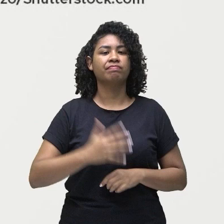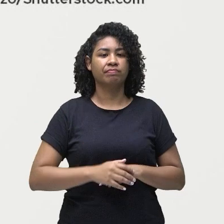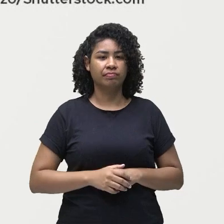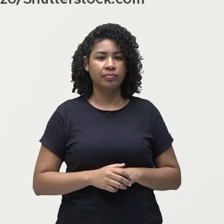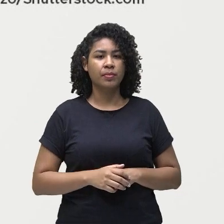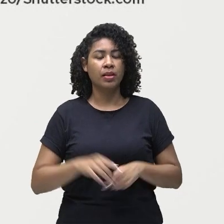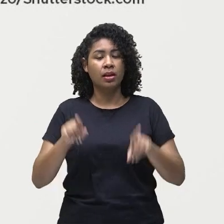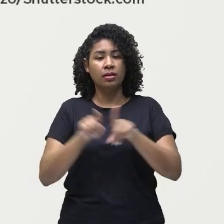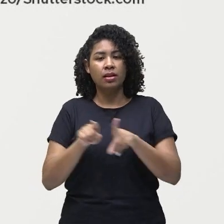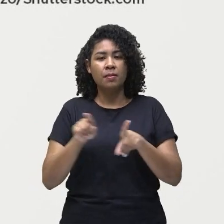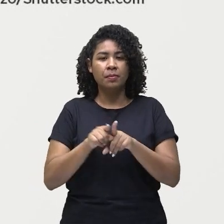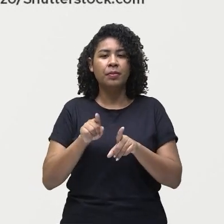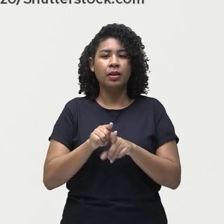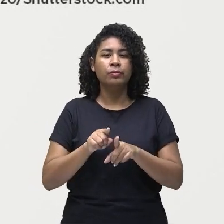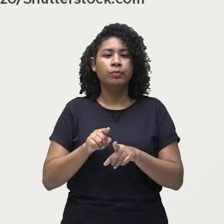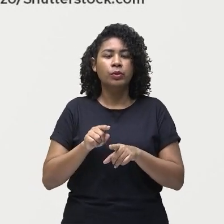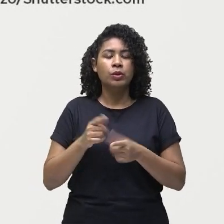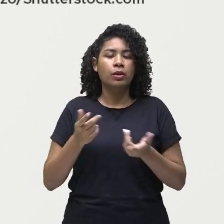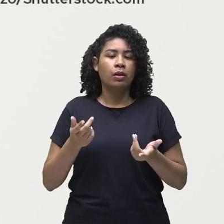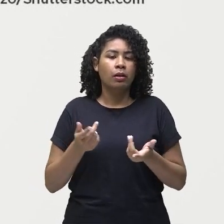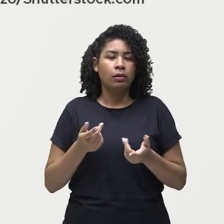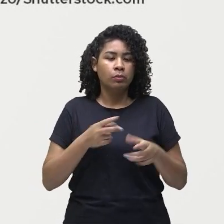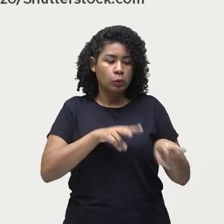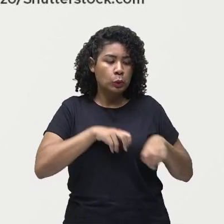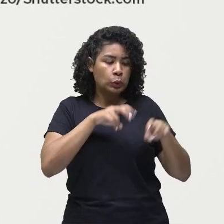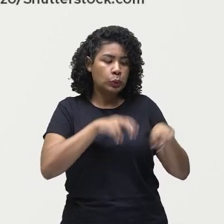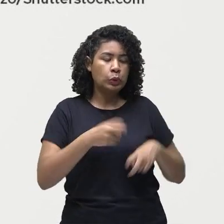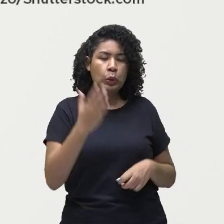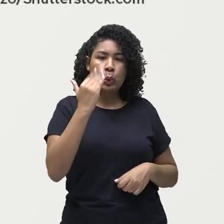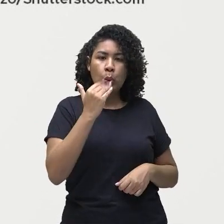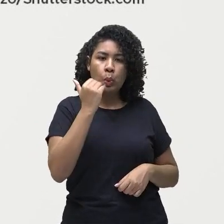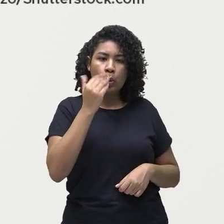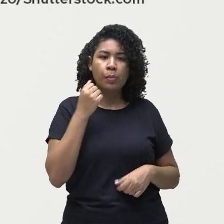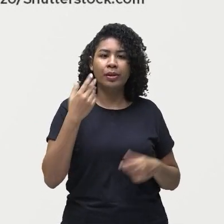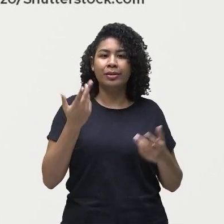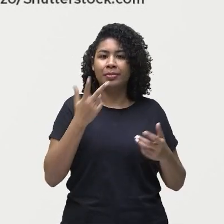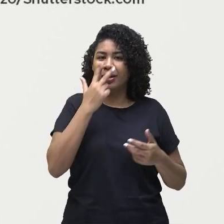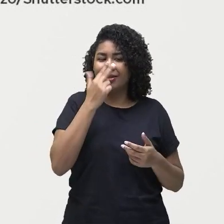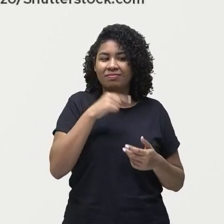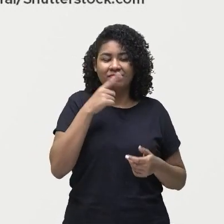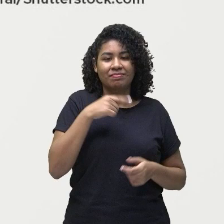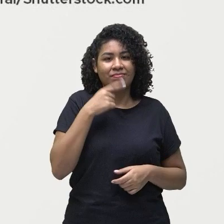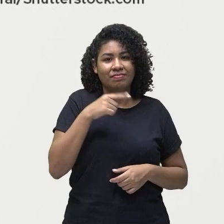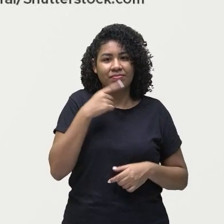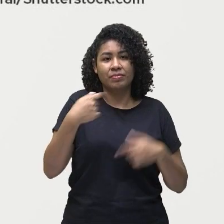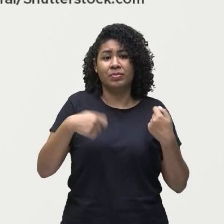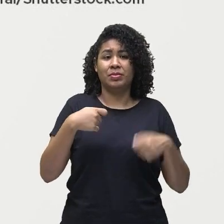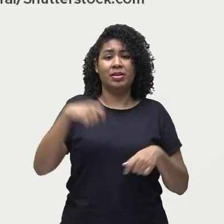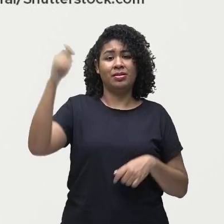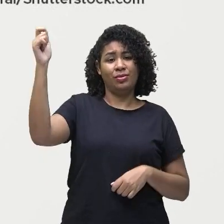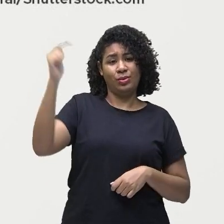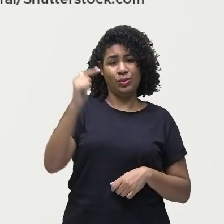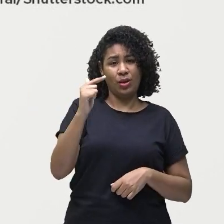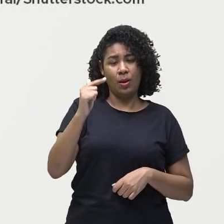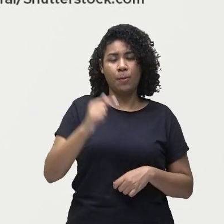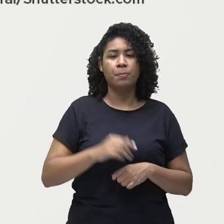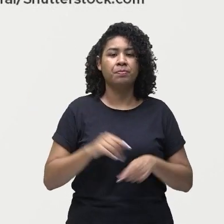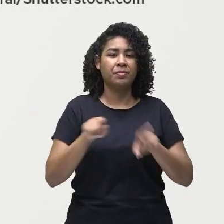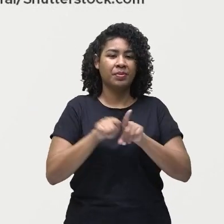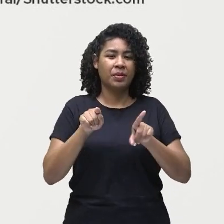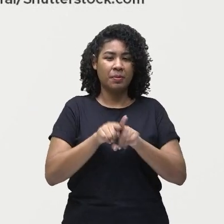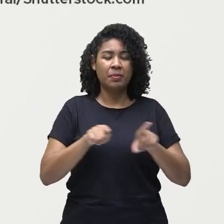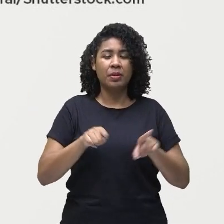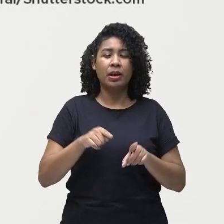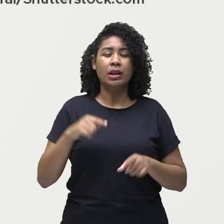produção de alimentos porque você vai precisar de energia solar ou muito aquecimento